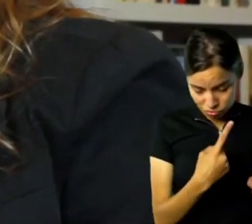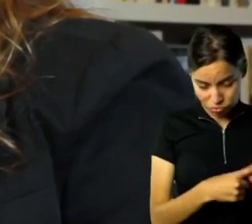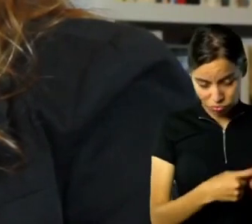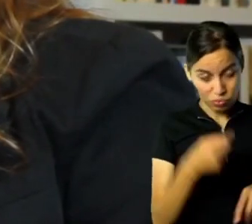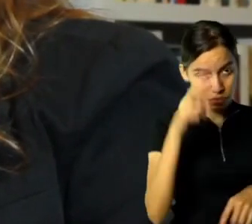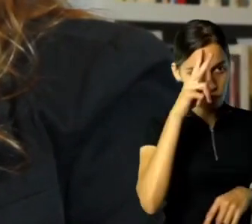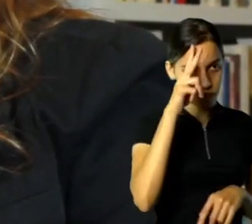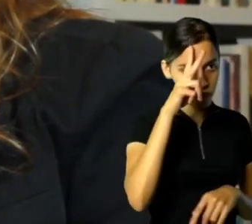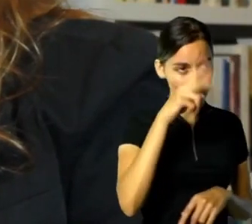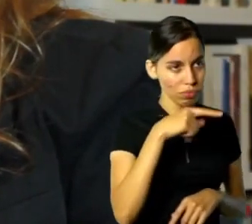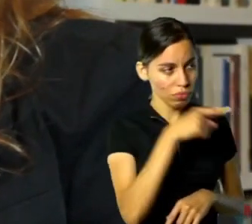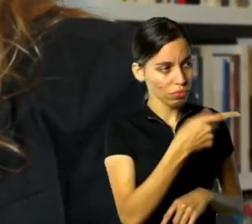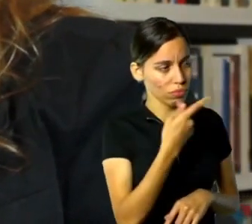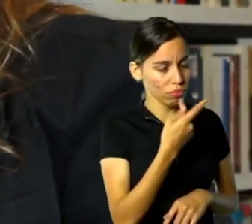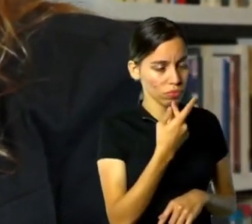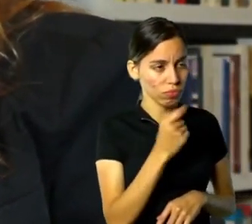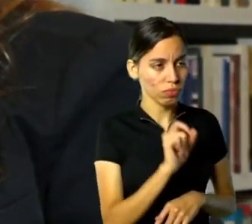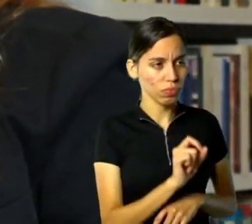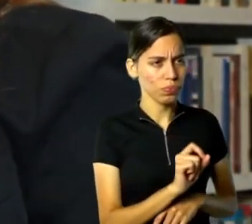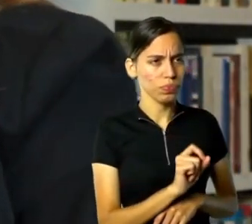você conta que alguém